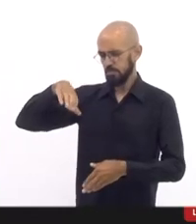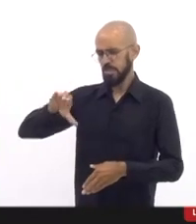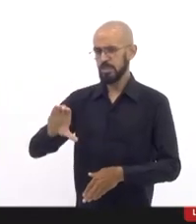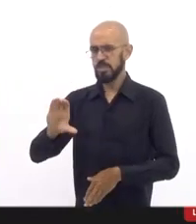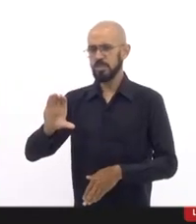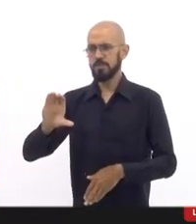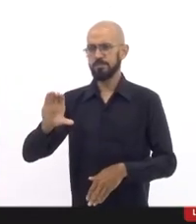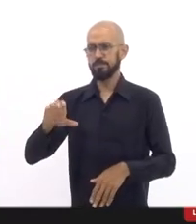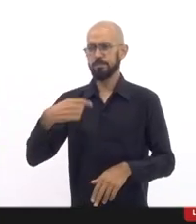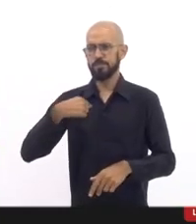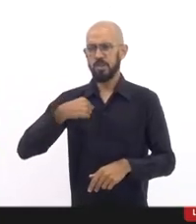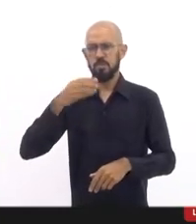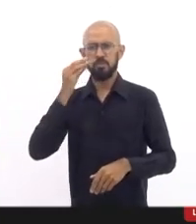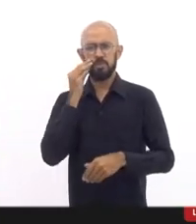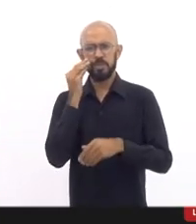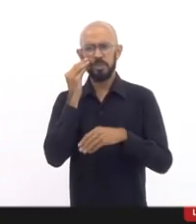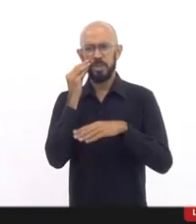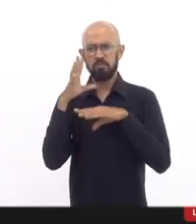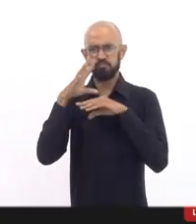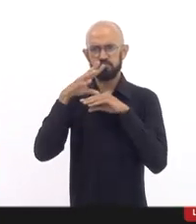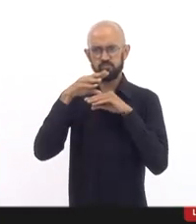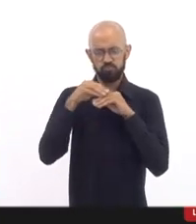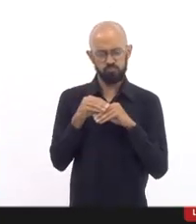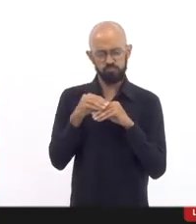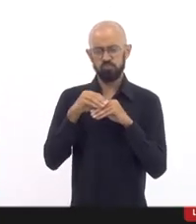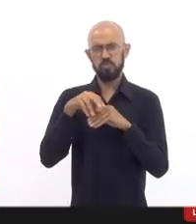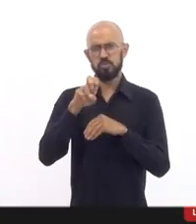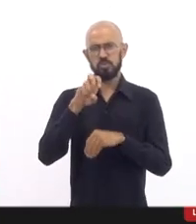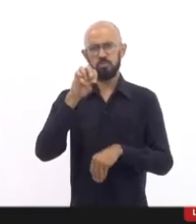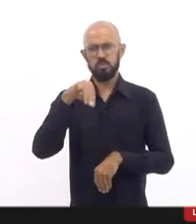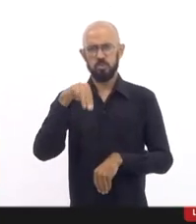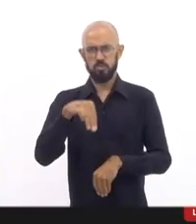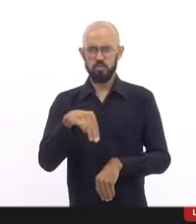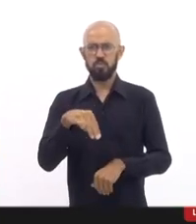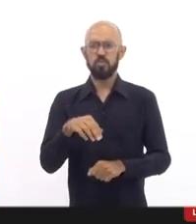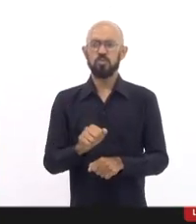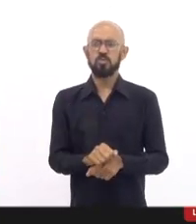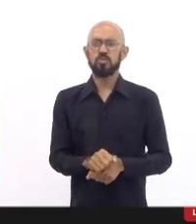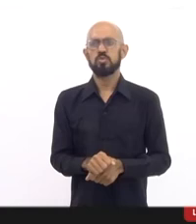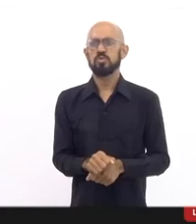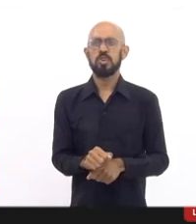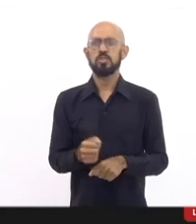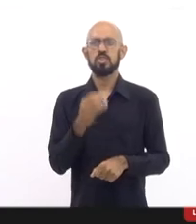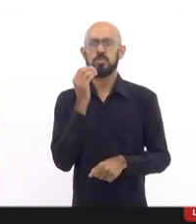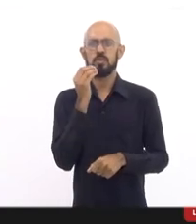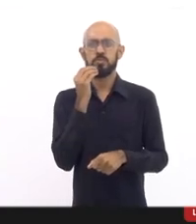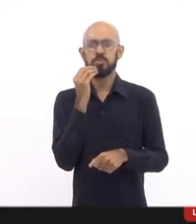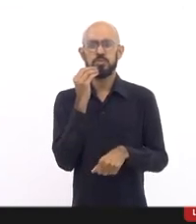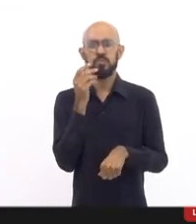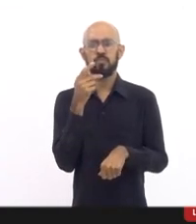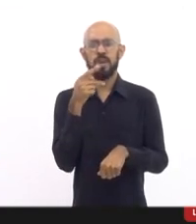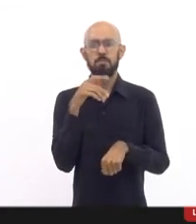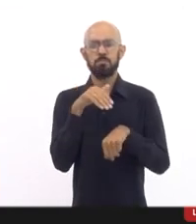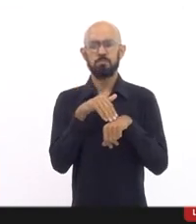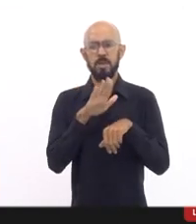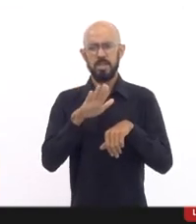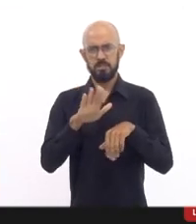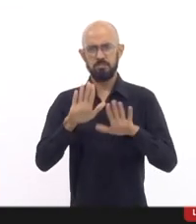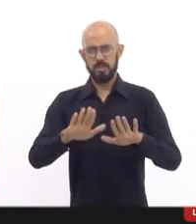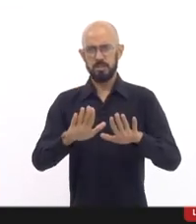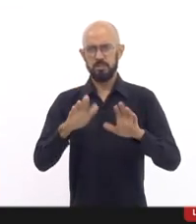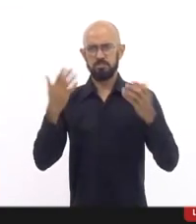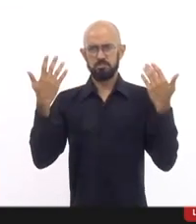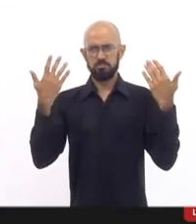eu vou tentar me restringir aos cinco minutos, a gente teria muito mais para falar, então, parabenizo